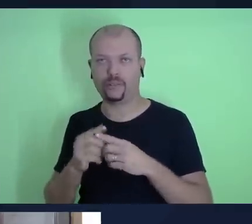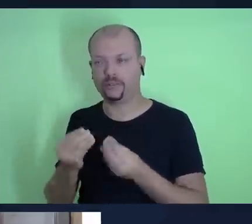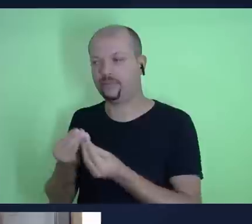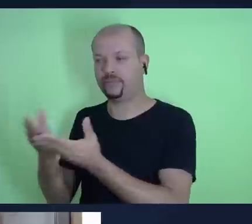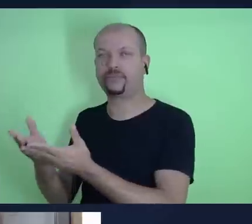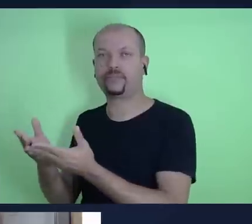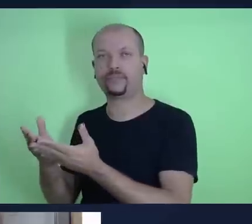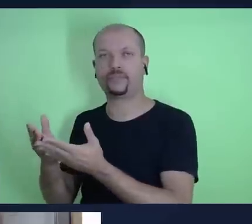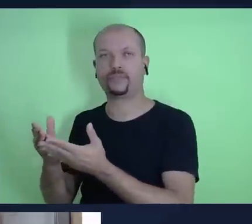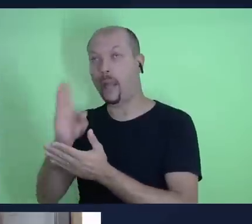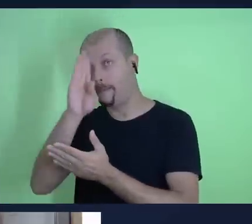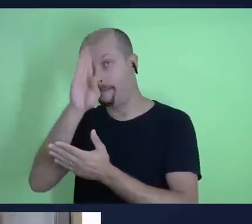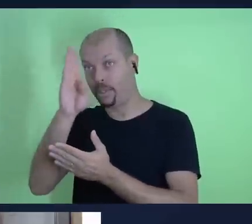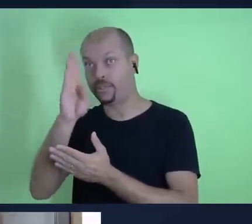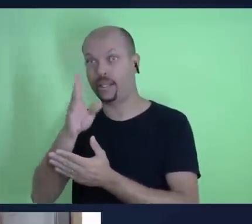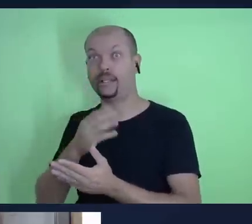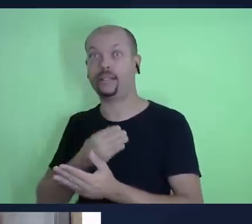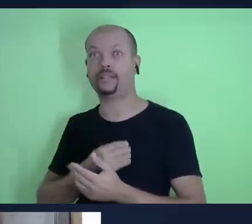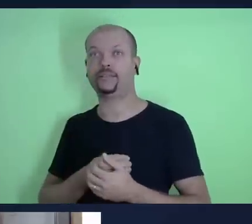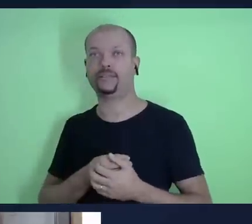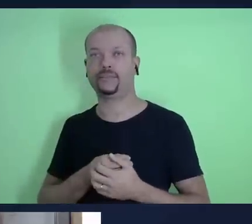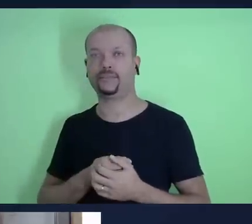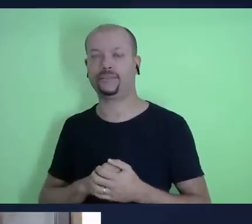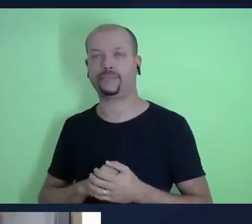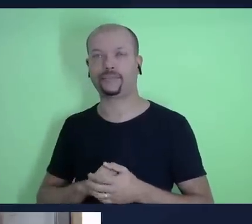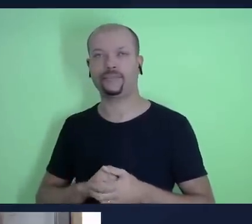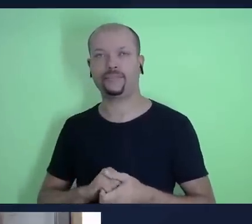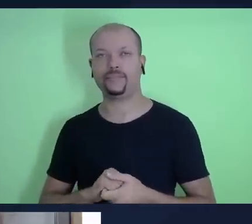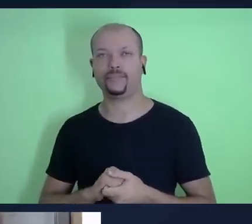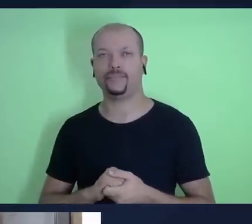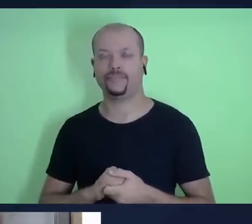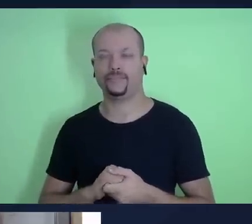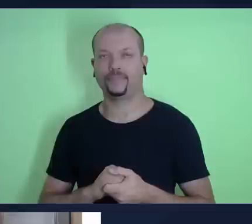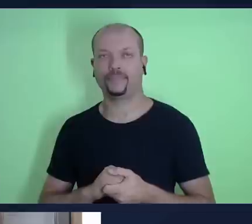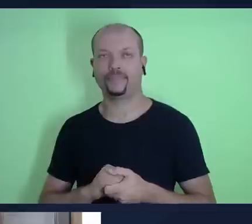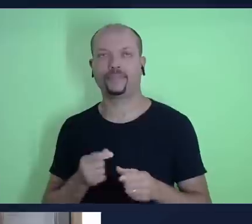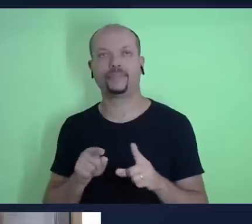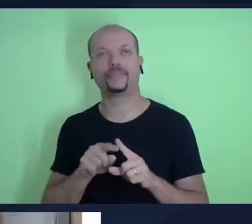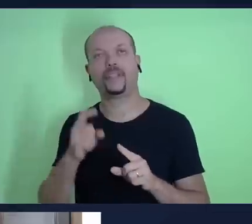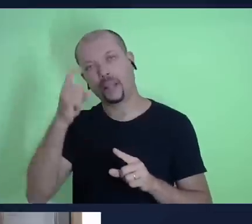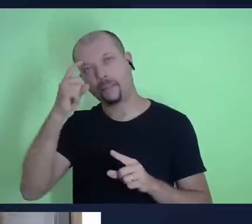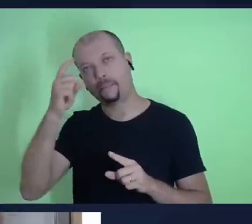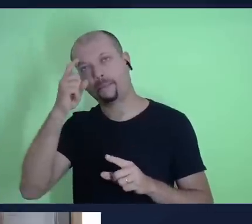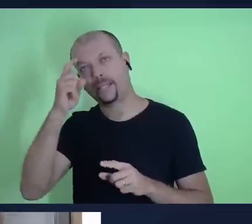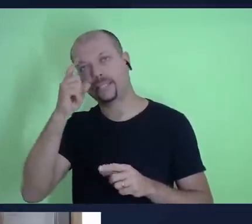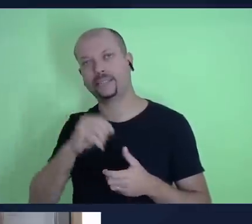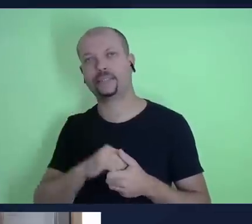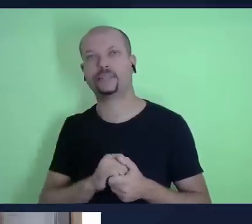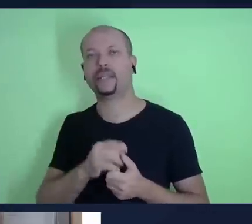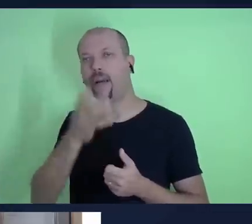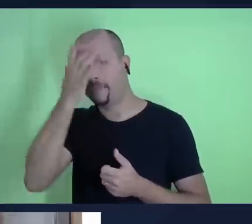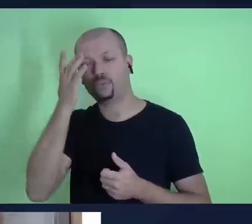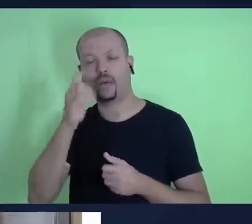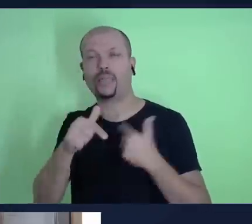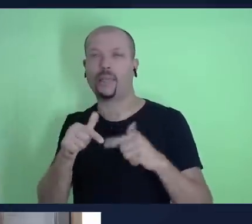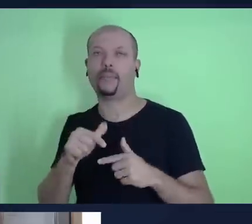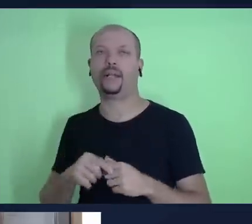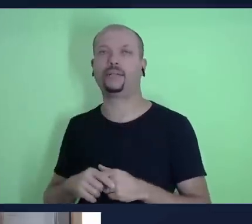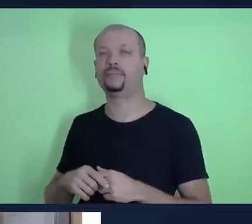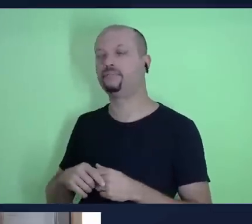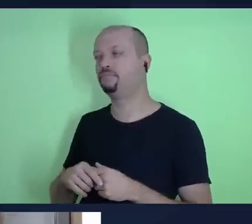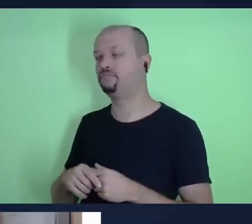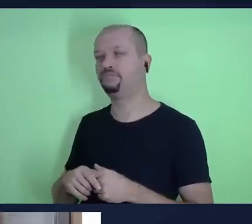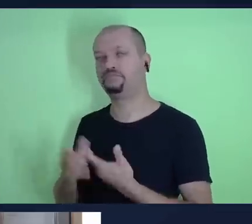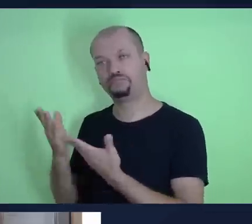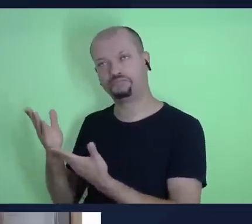como prioridade né então pensando aí na situação de um assalariado como eu eu sou assalariado